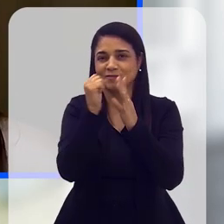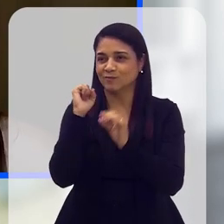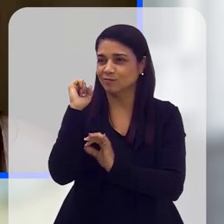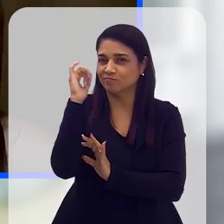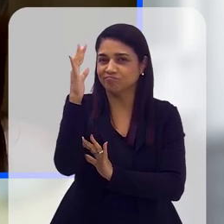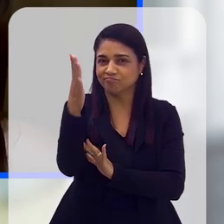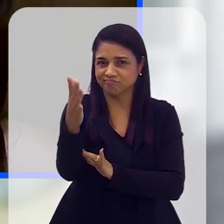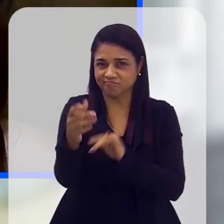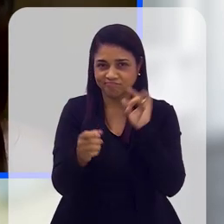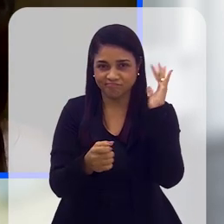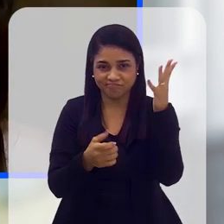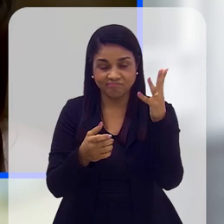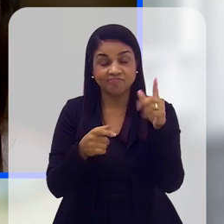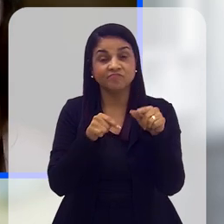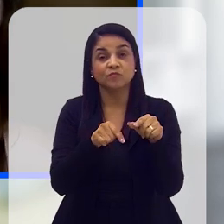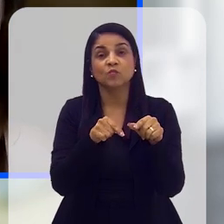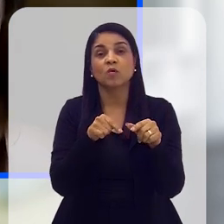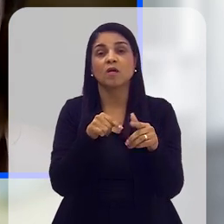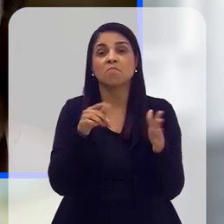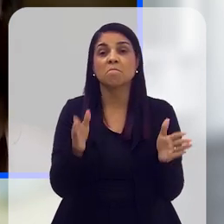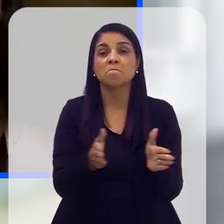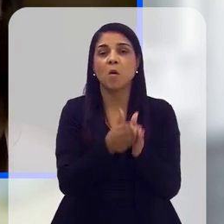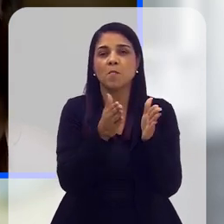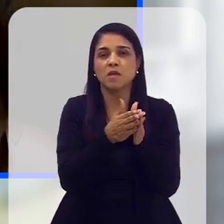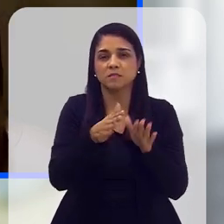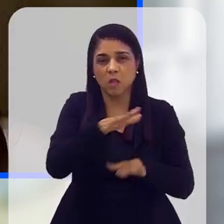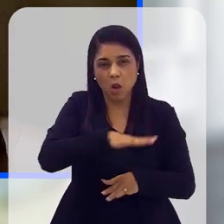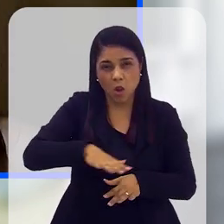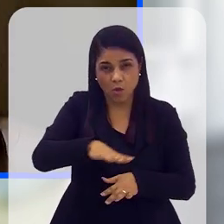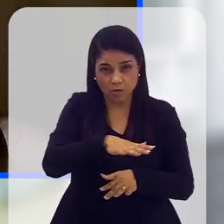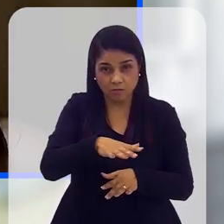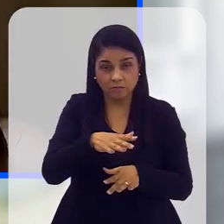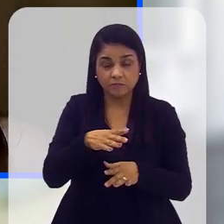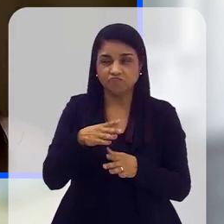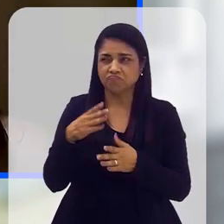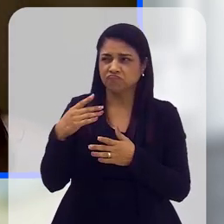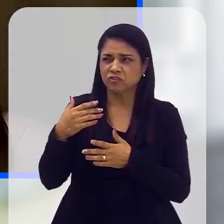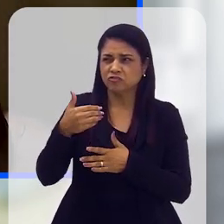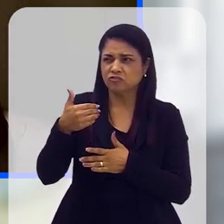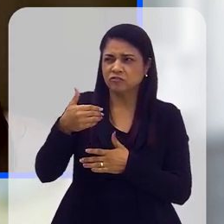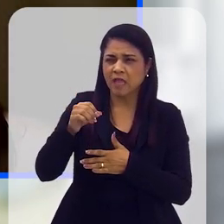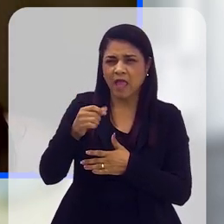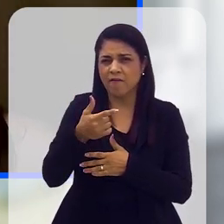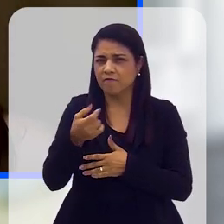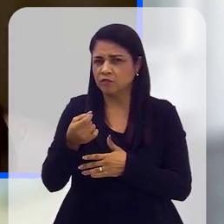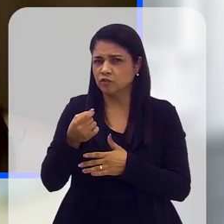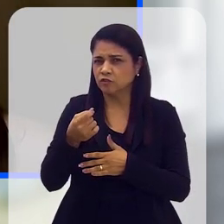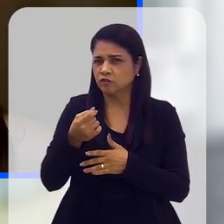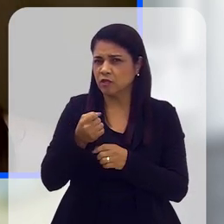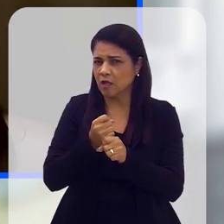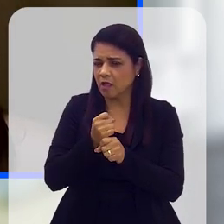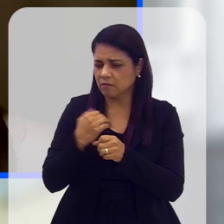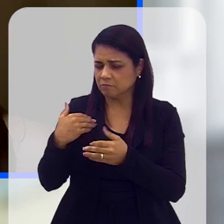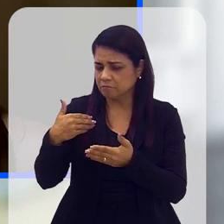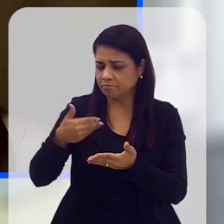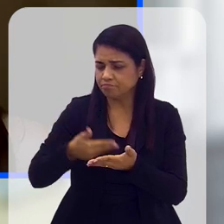ambiental na pobreza. E aí, de algumas décadas para cá, foi bastante